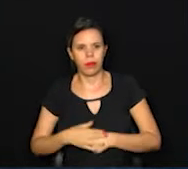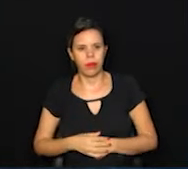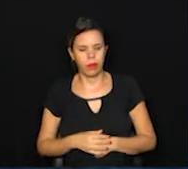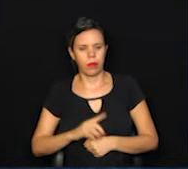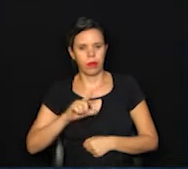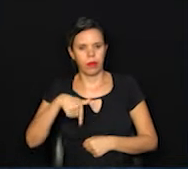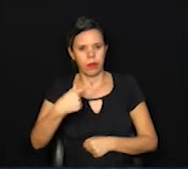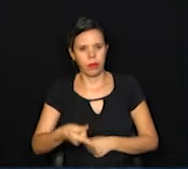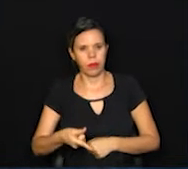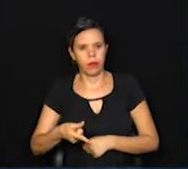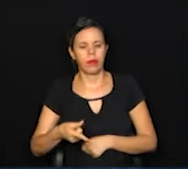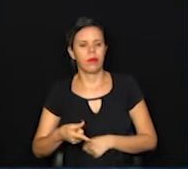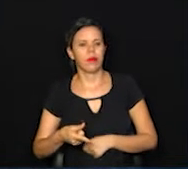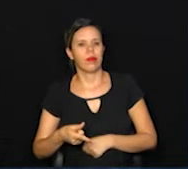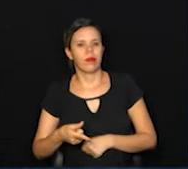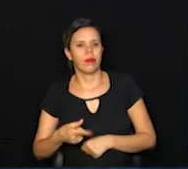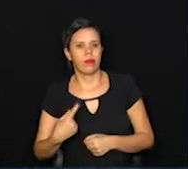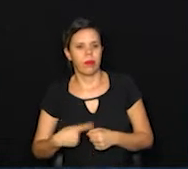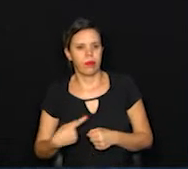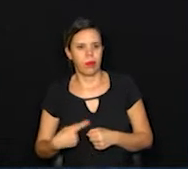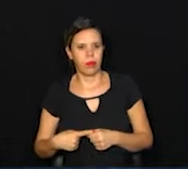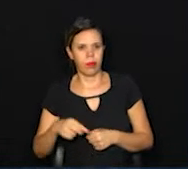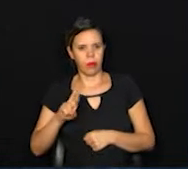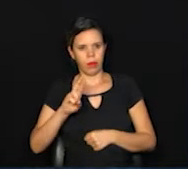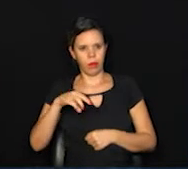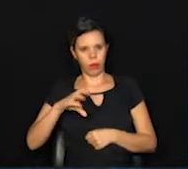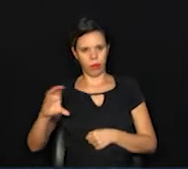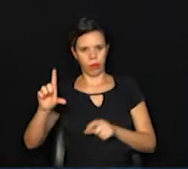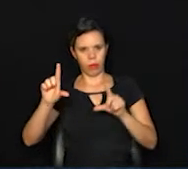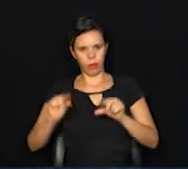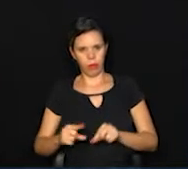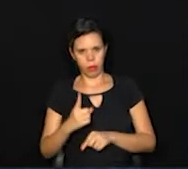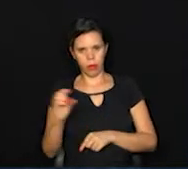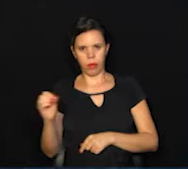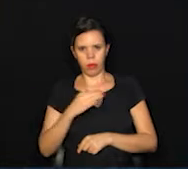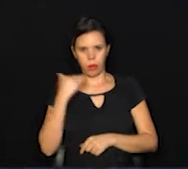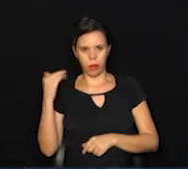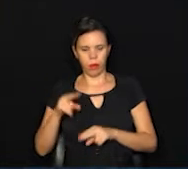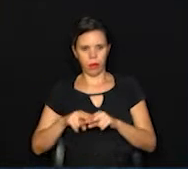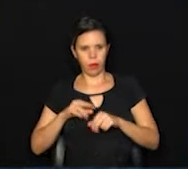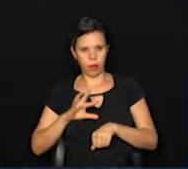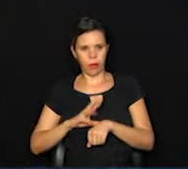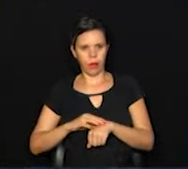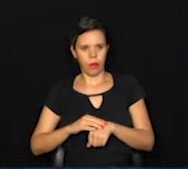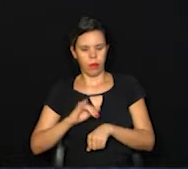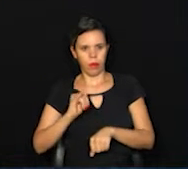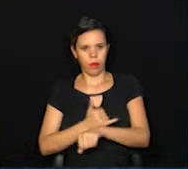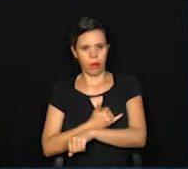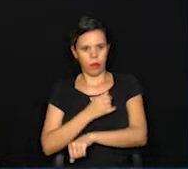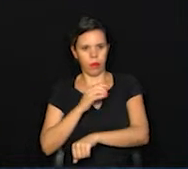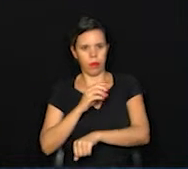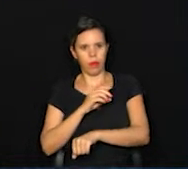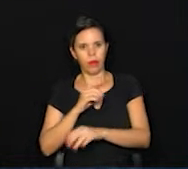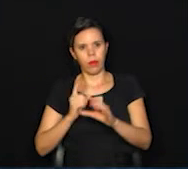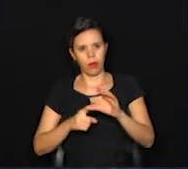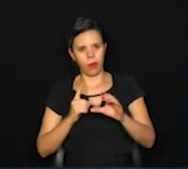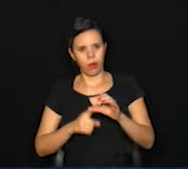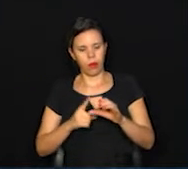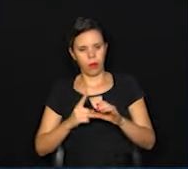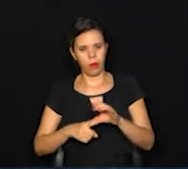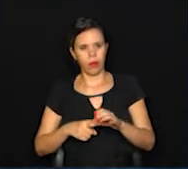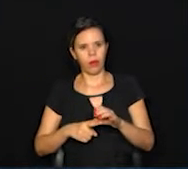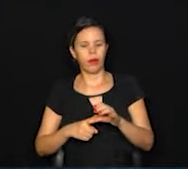Na sequência, municípios da RMC com menos de 100 óbitos devido à doença. Jaguariúna, Cosmópolis,